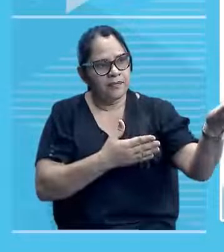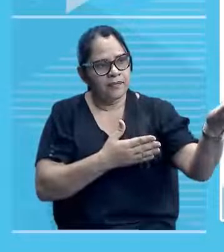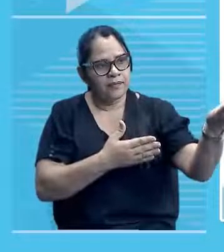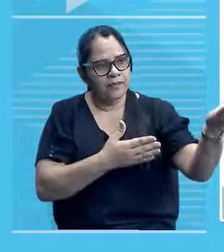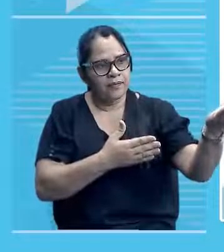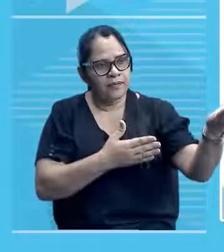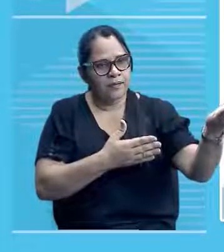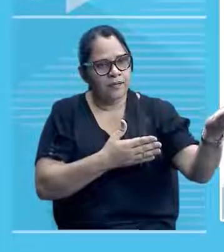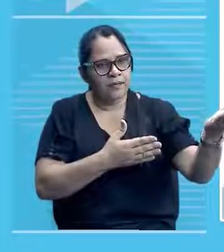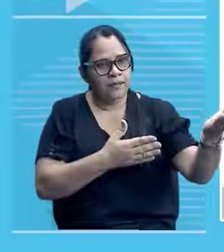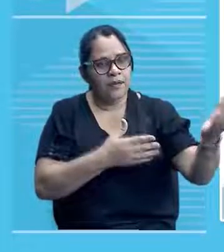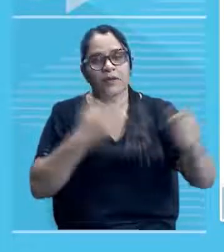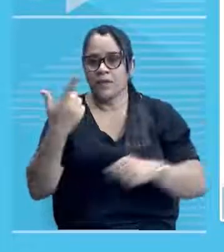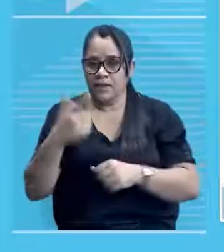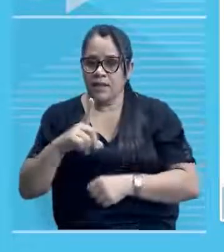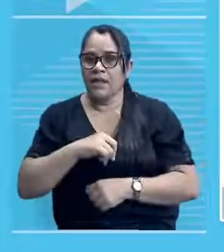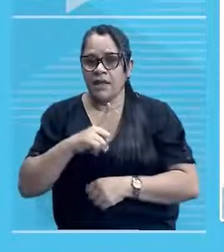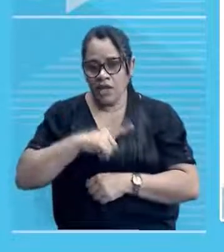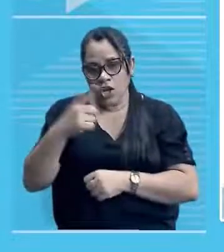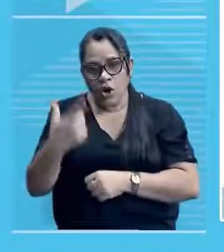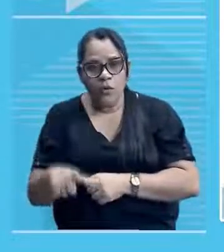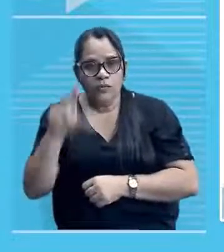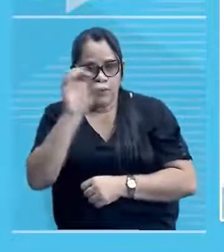você vê outra imagem, né? Do...